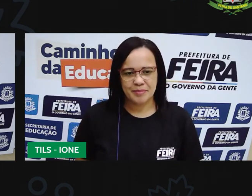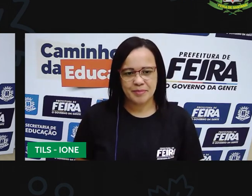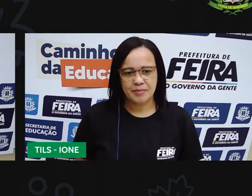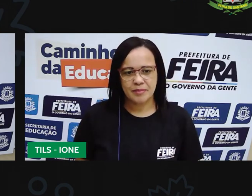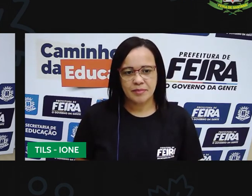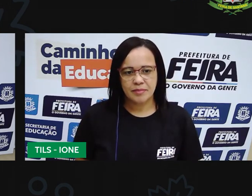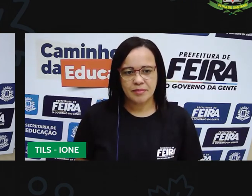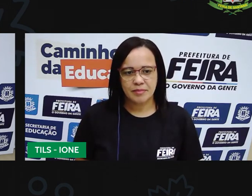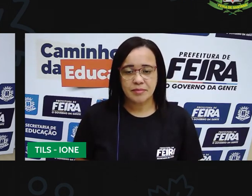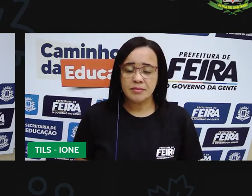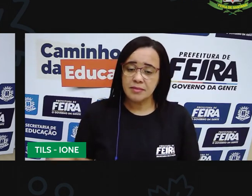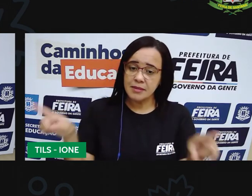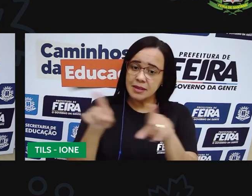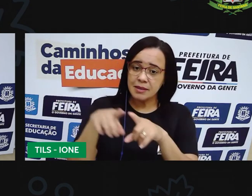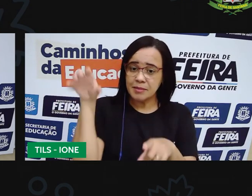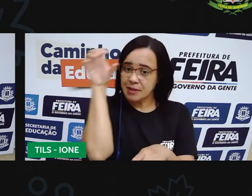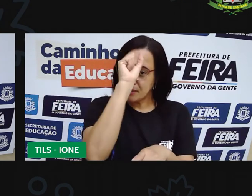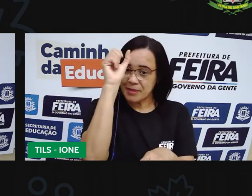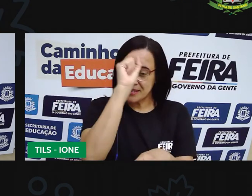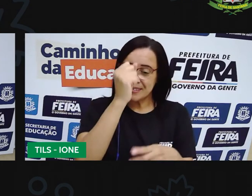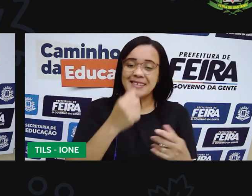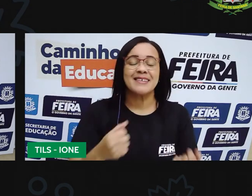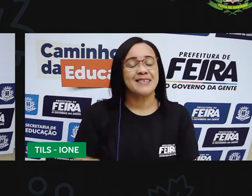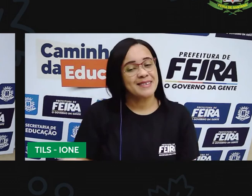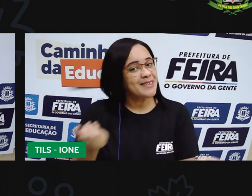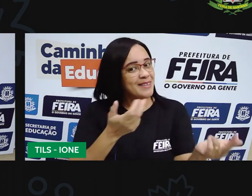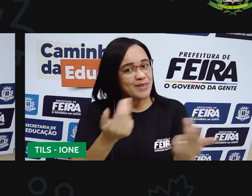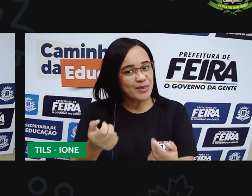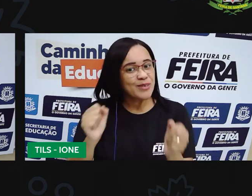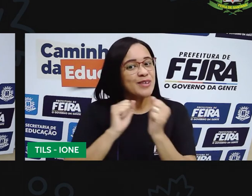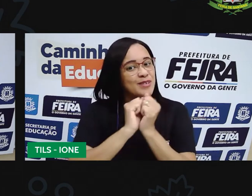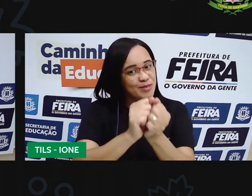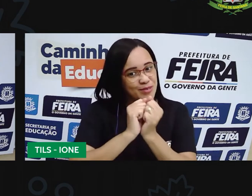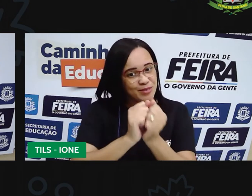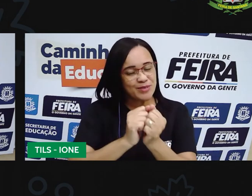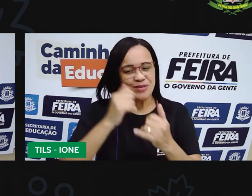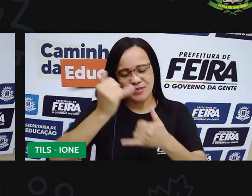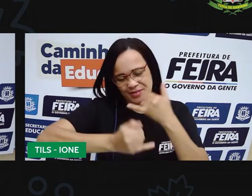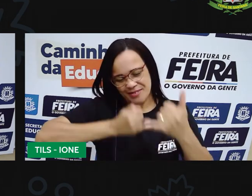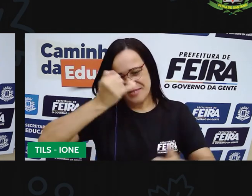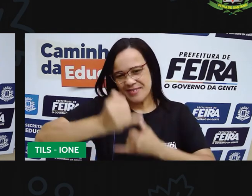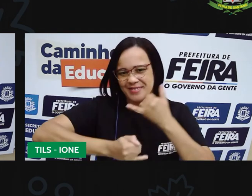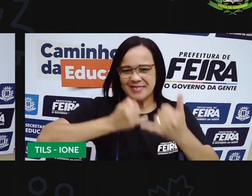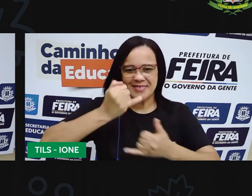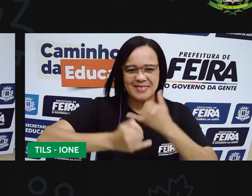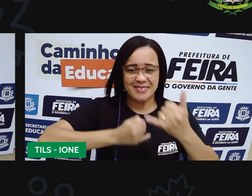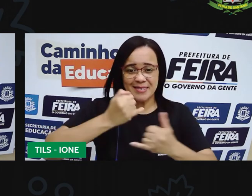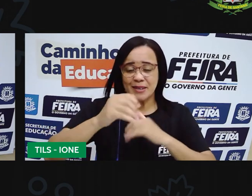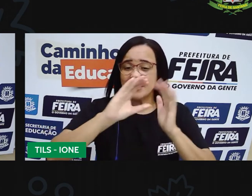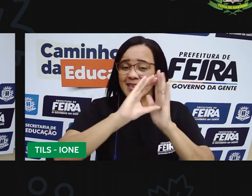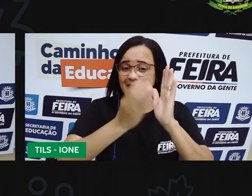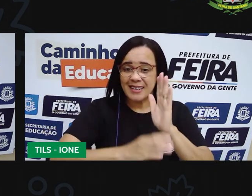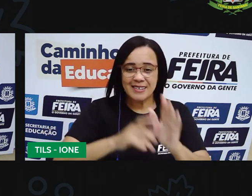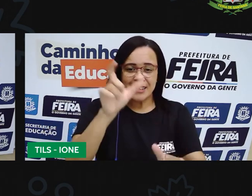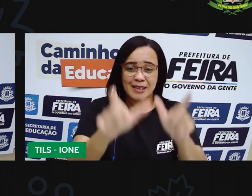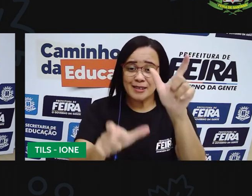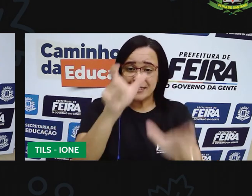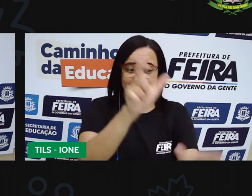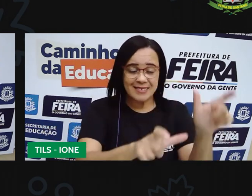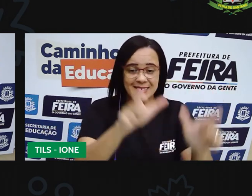e aprender ao mesmo tempo. Então, esse é o jogo, criançada. Características físicas.